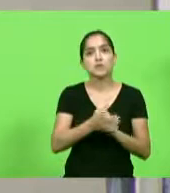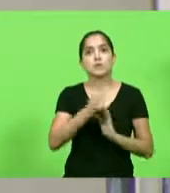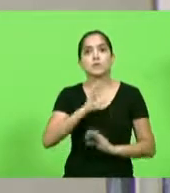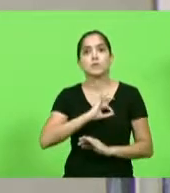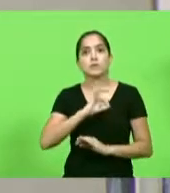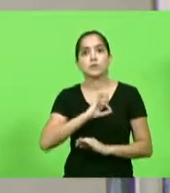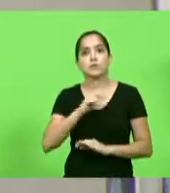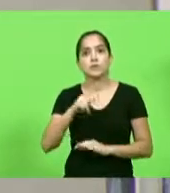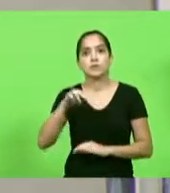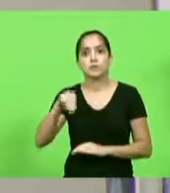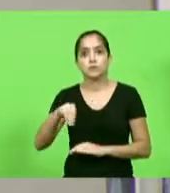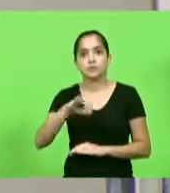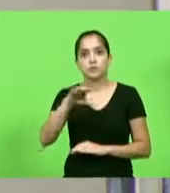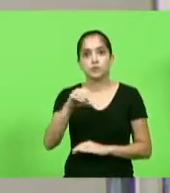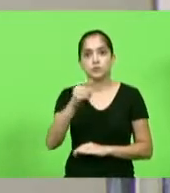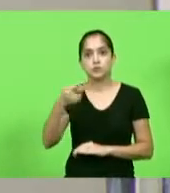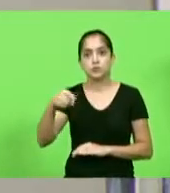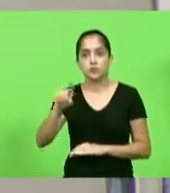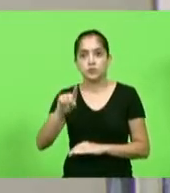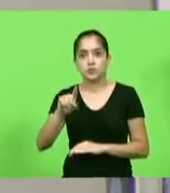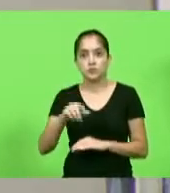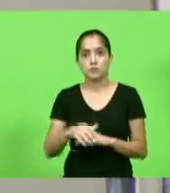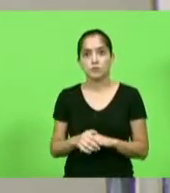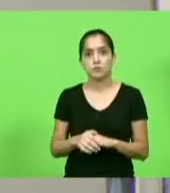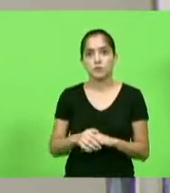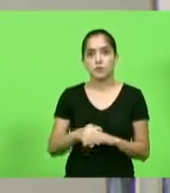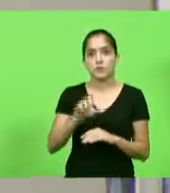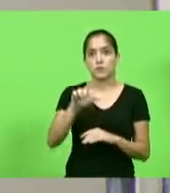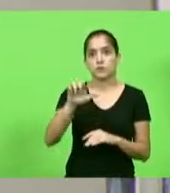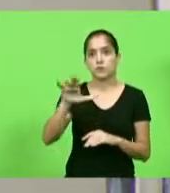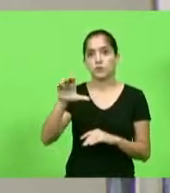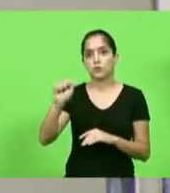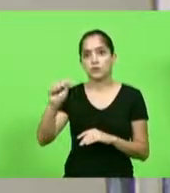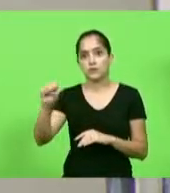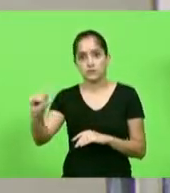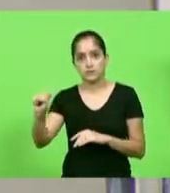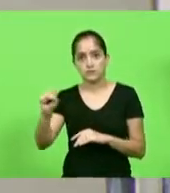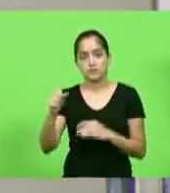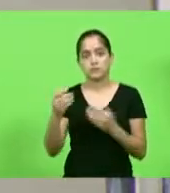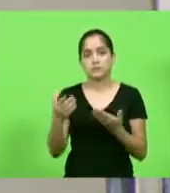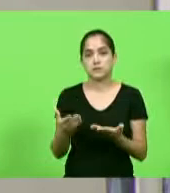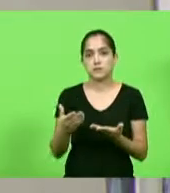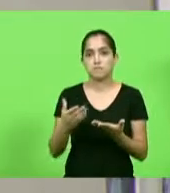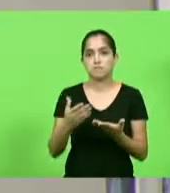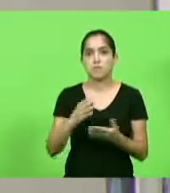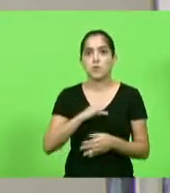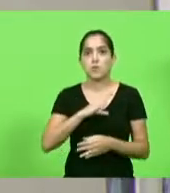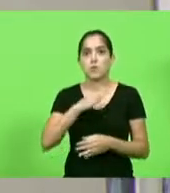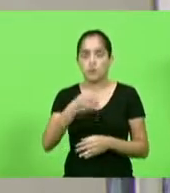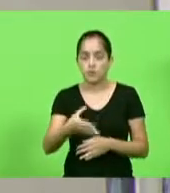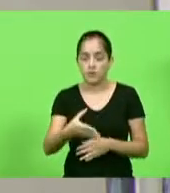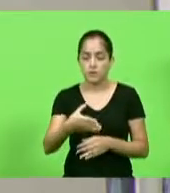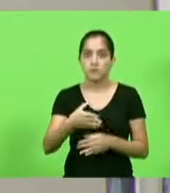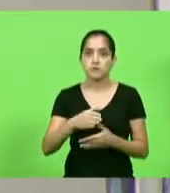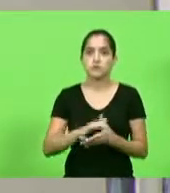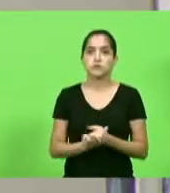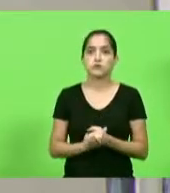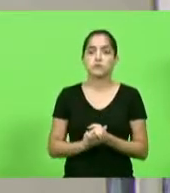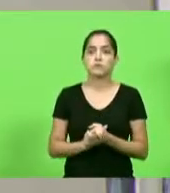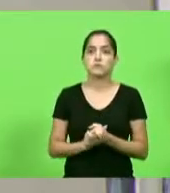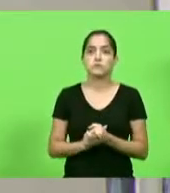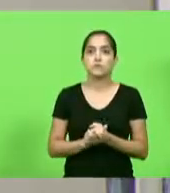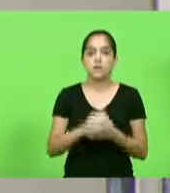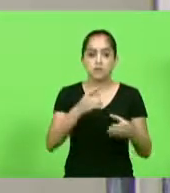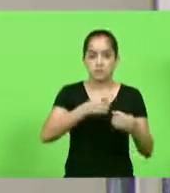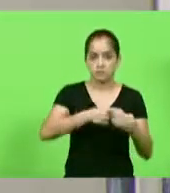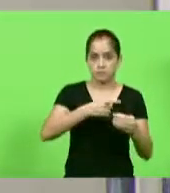militares, soldado João Felipe Ferreira e Lucas Ferreira Anselmo, pelo ato de bravura, realizado em ocorrência